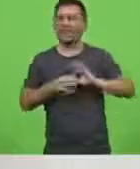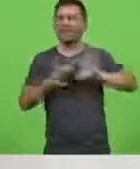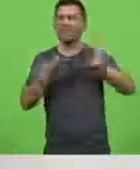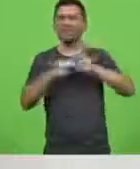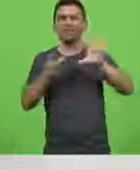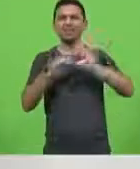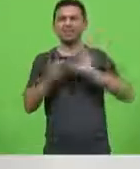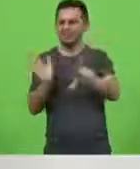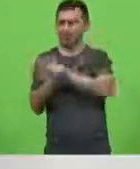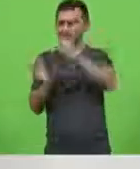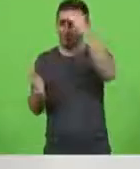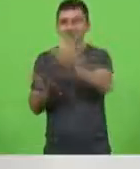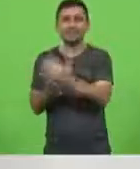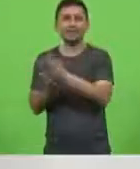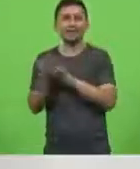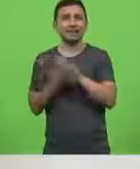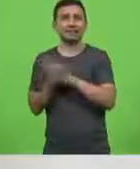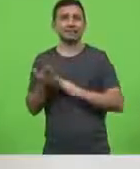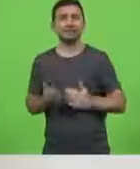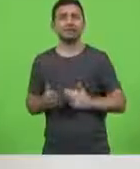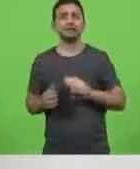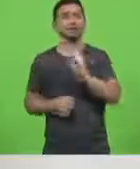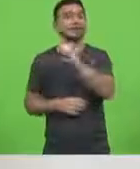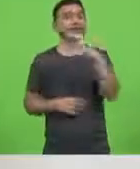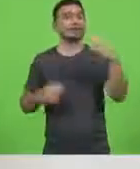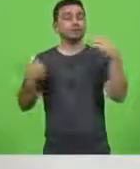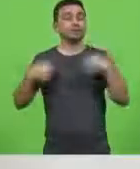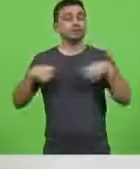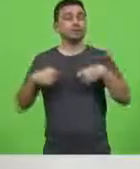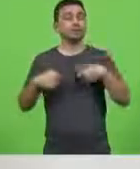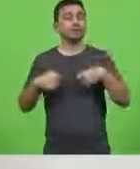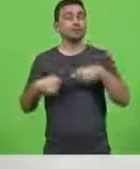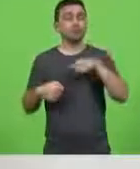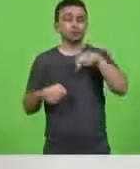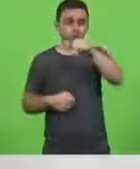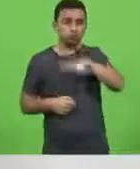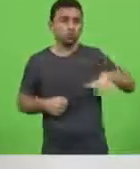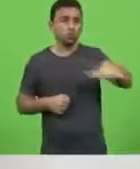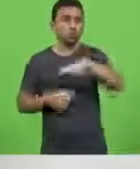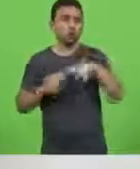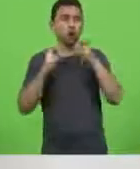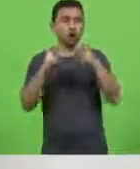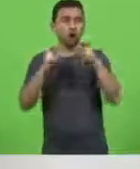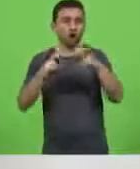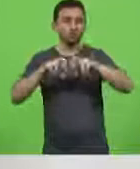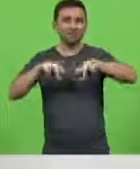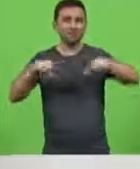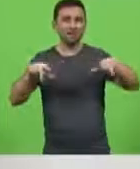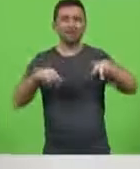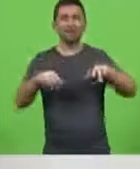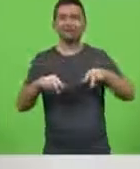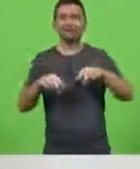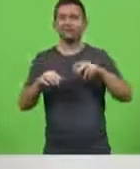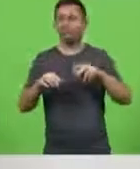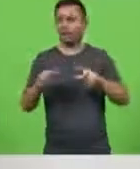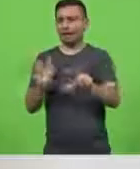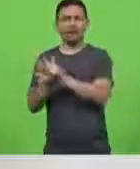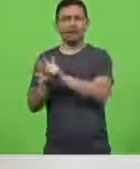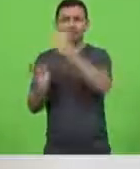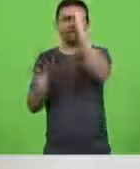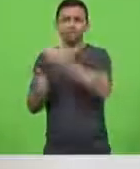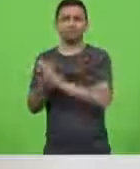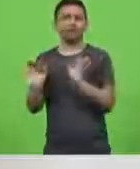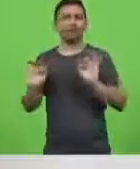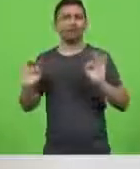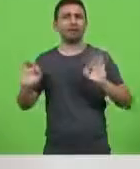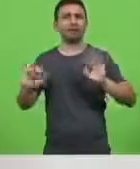é isso que tem que ficar claro para o catarinense nós temos todo um setor de transporte operando a margem da lei a margem da